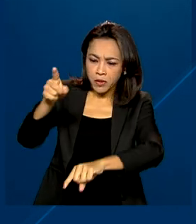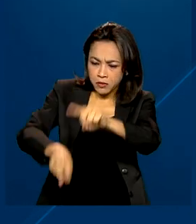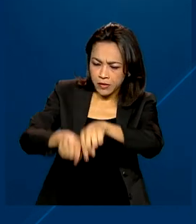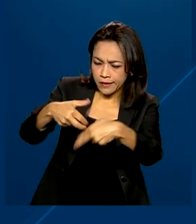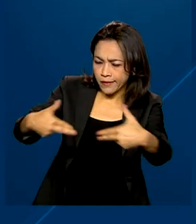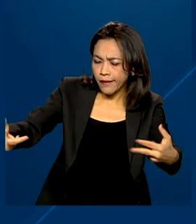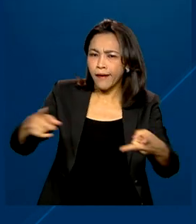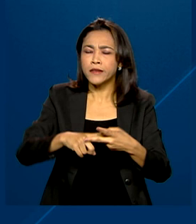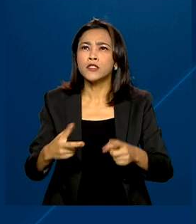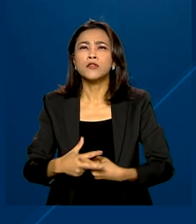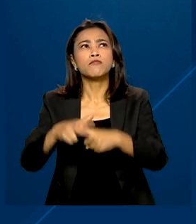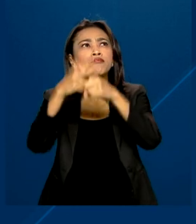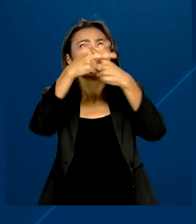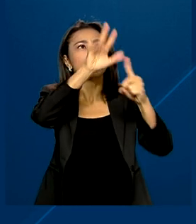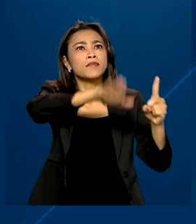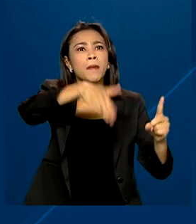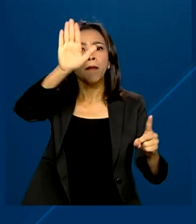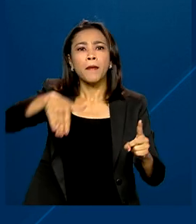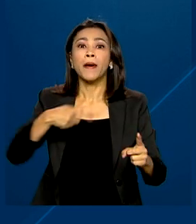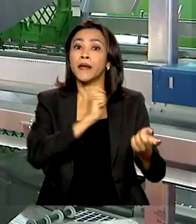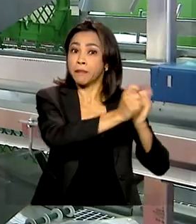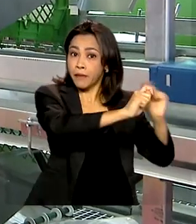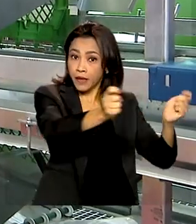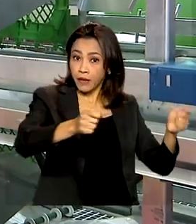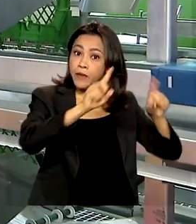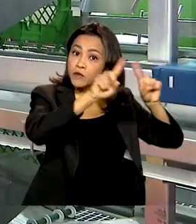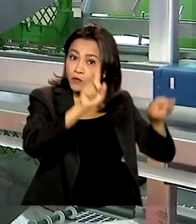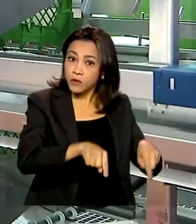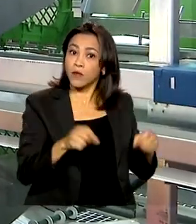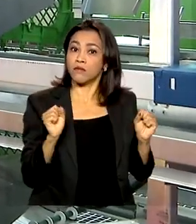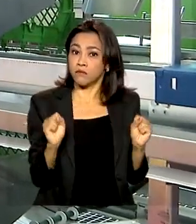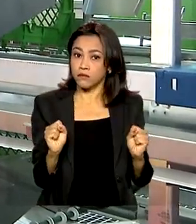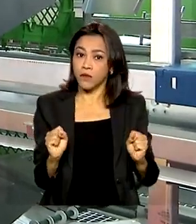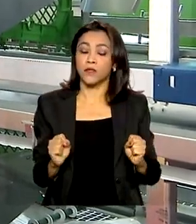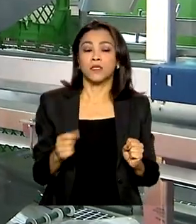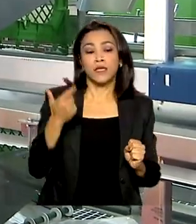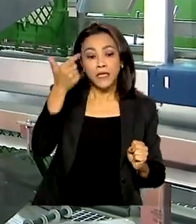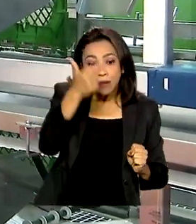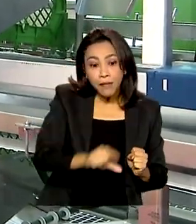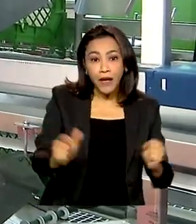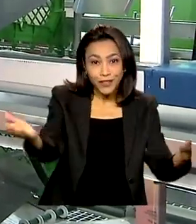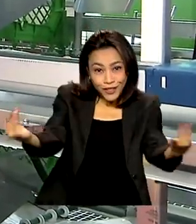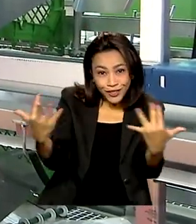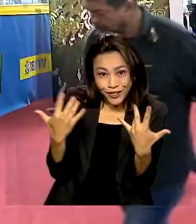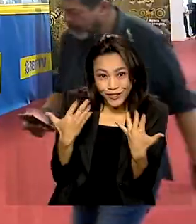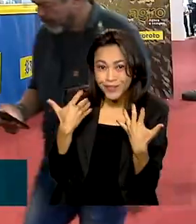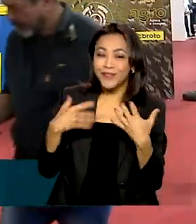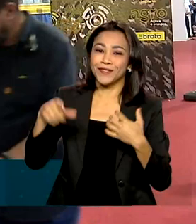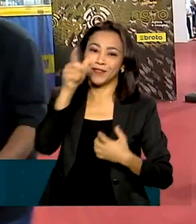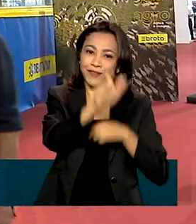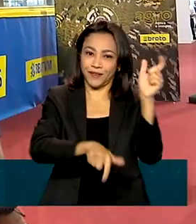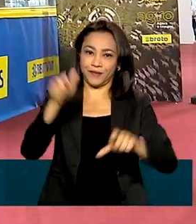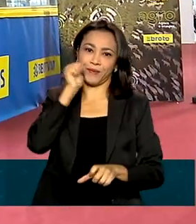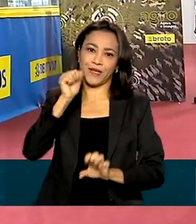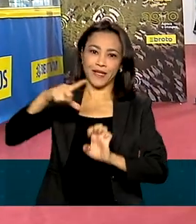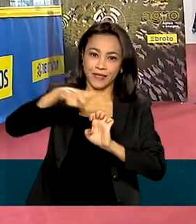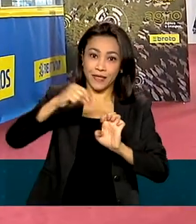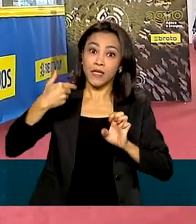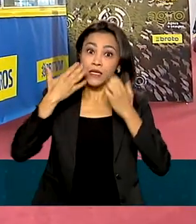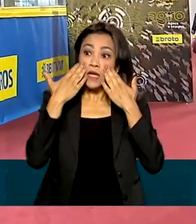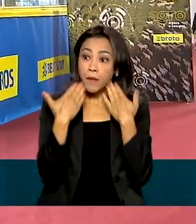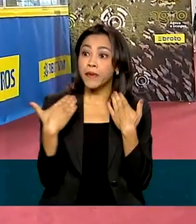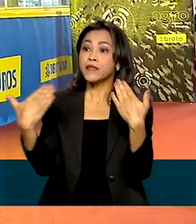realização de reformas e pagamento de funcionários. E para chegar a mais empreendedoras, como a Estela, o PRONAMP está sendo